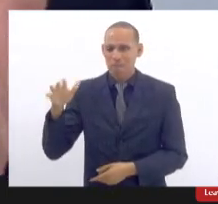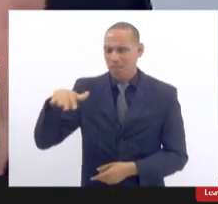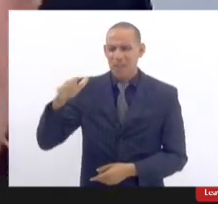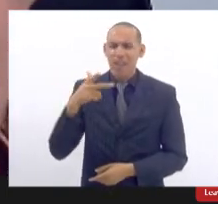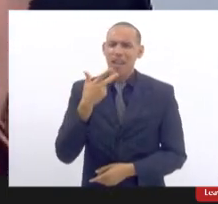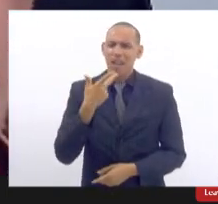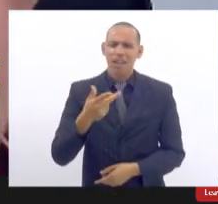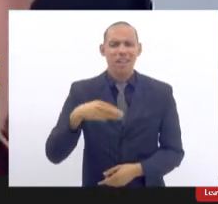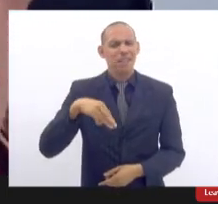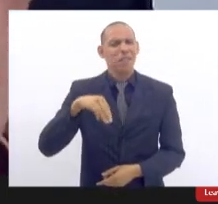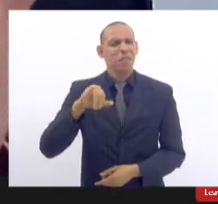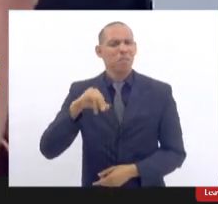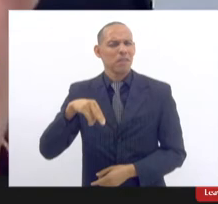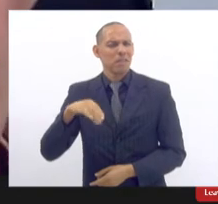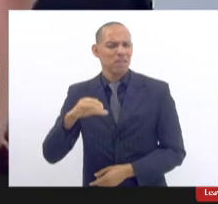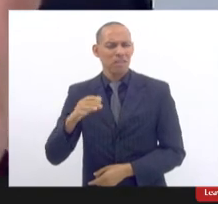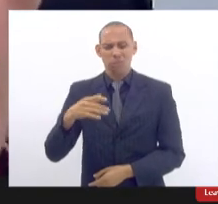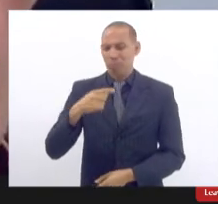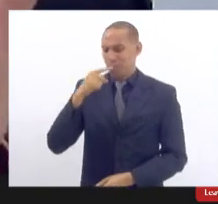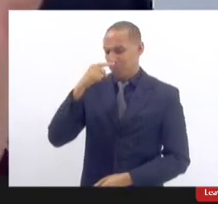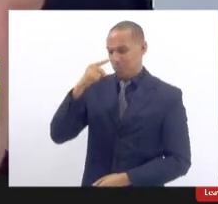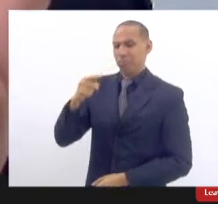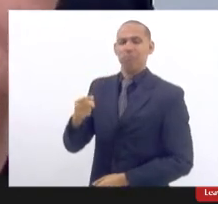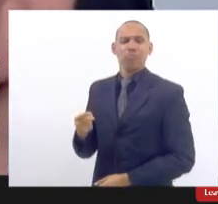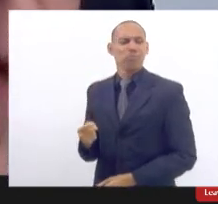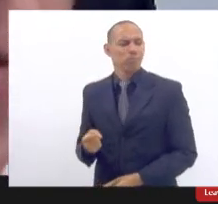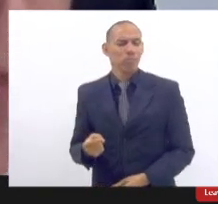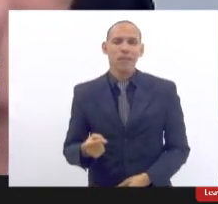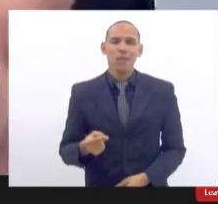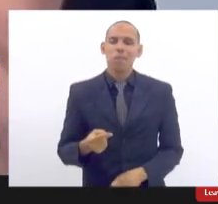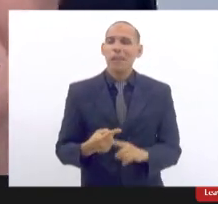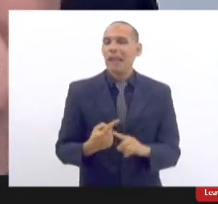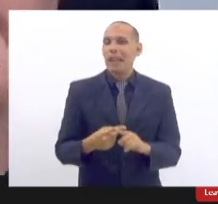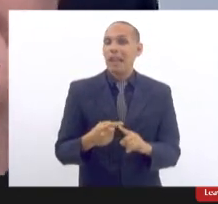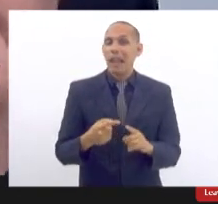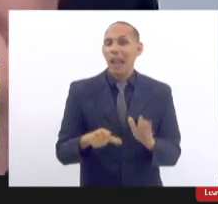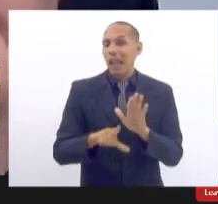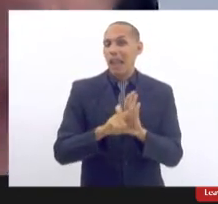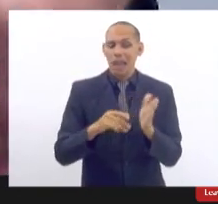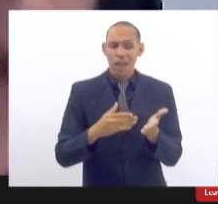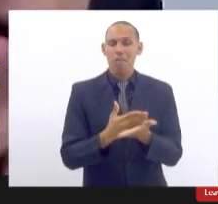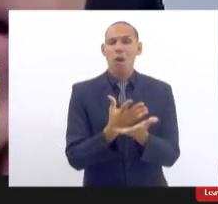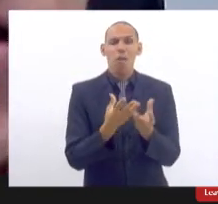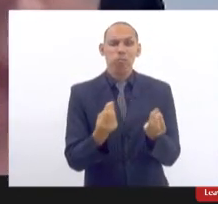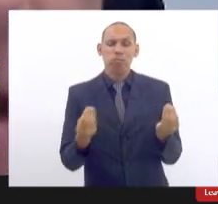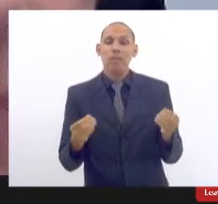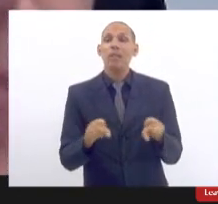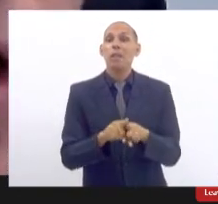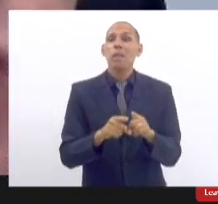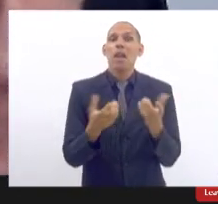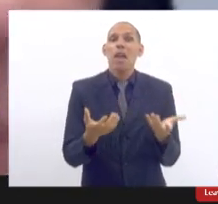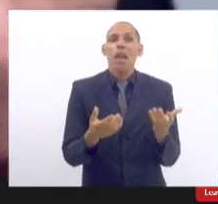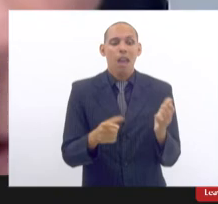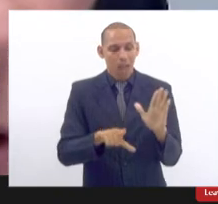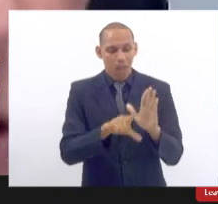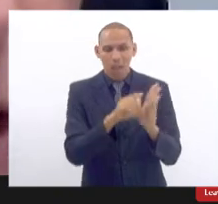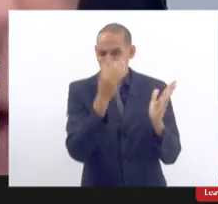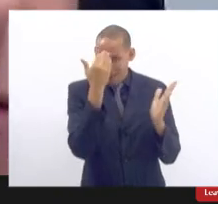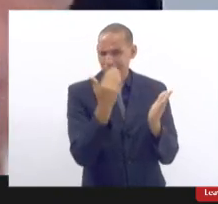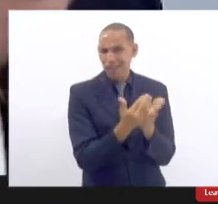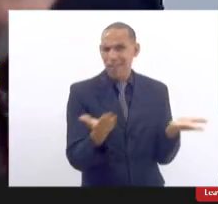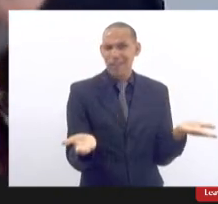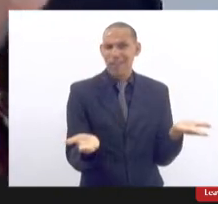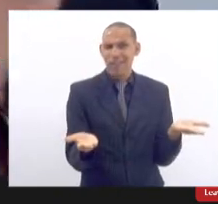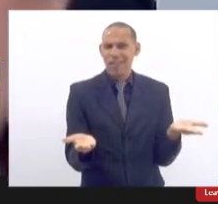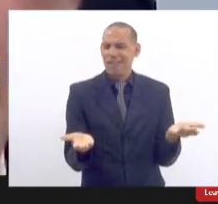é muito presunçoso mesmo olha como ele é metido além de aprovar um monte de leis ele ainda quer que as leis sejam cumpridas